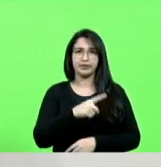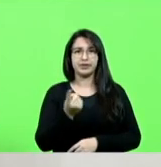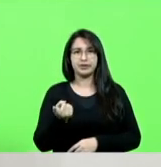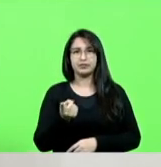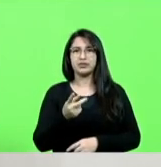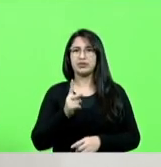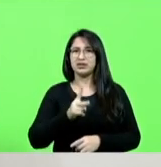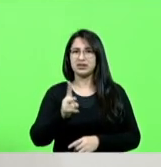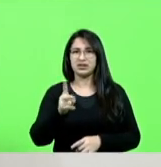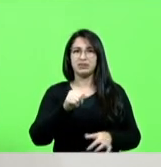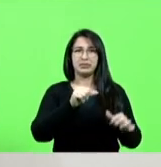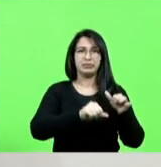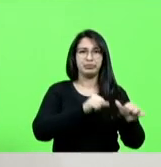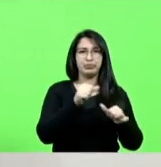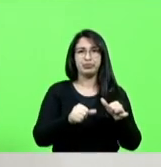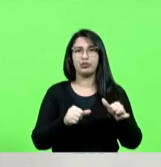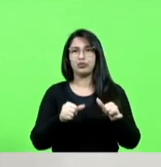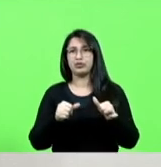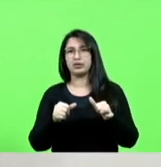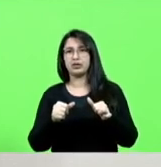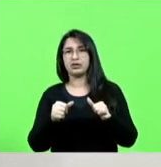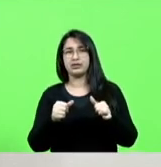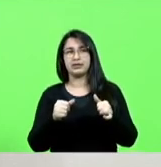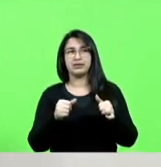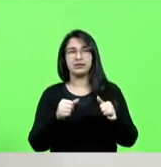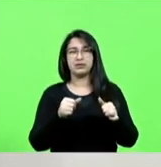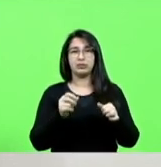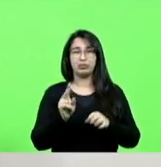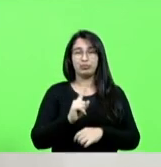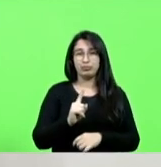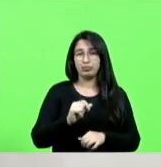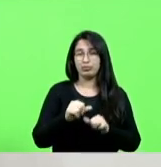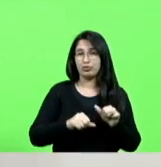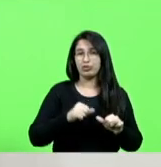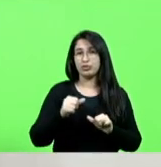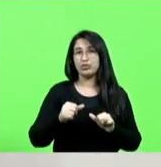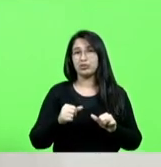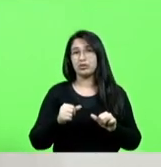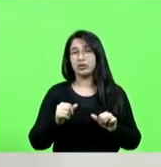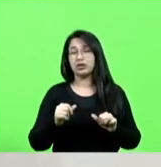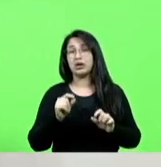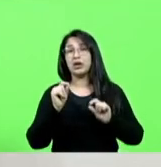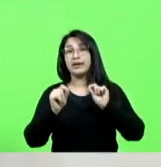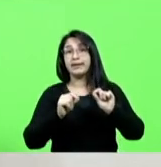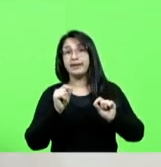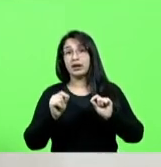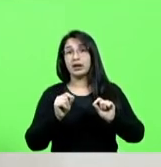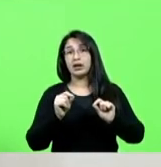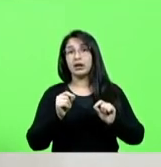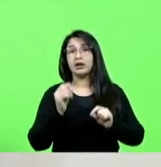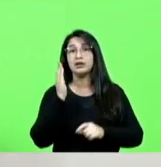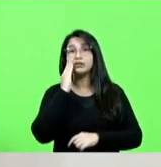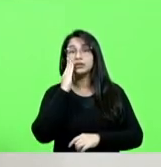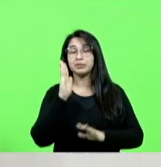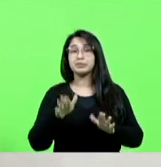conserta aqui conserta lá quem sabe o que é melhor para o centro de eventos de blumenau é blumenau